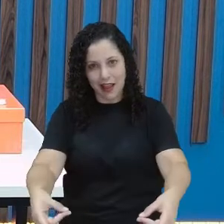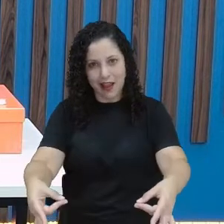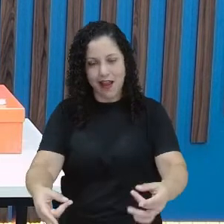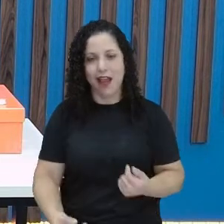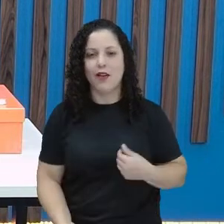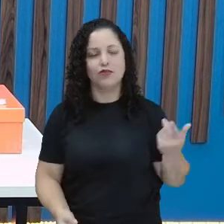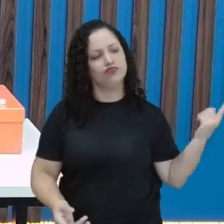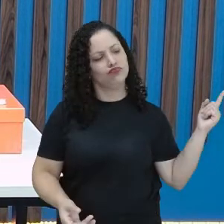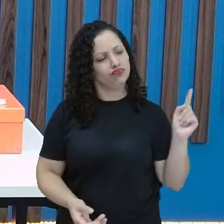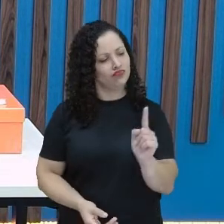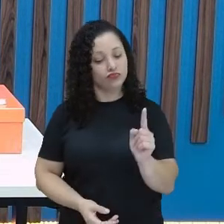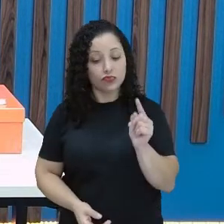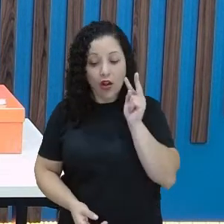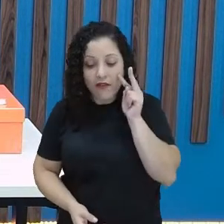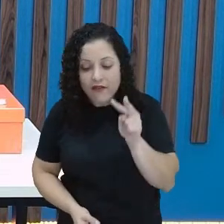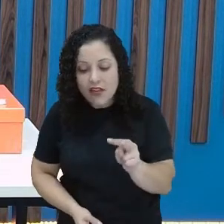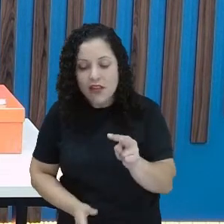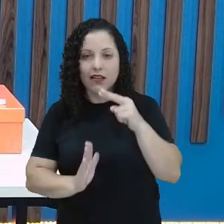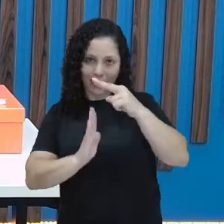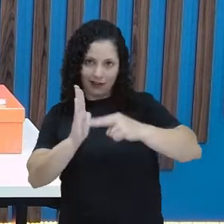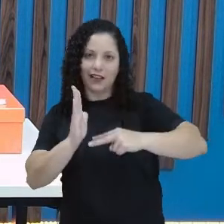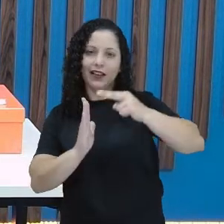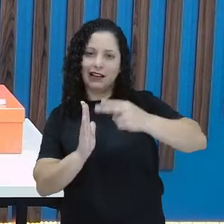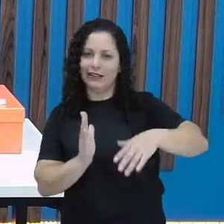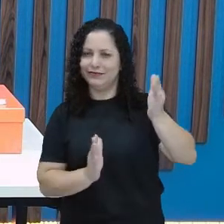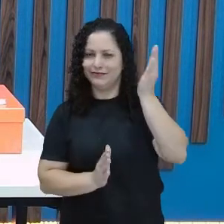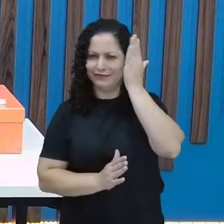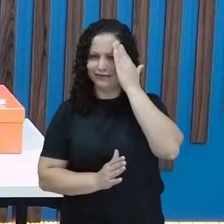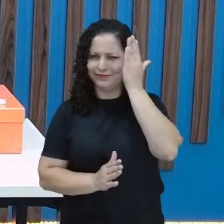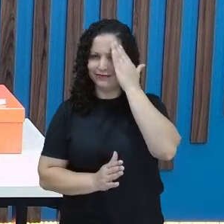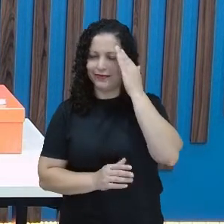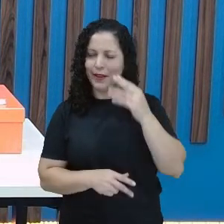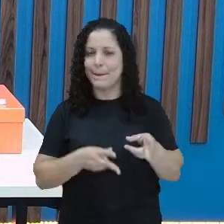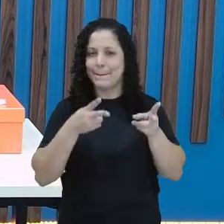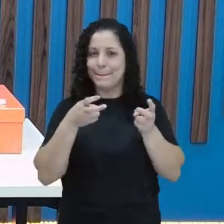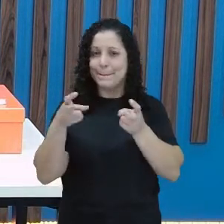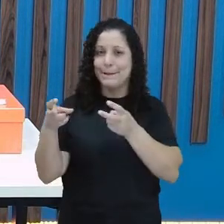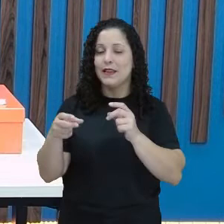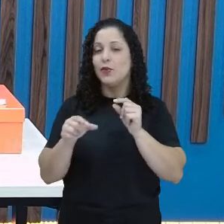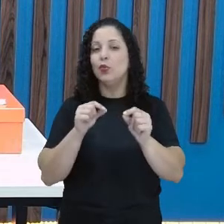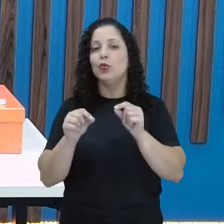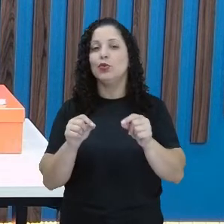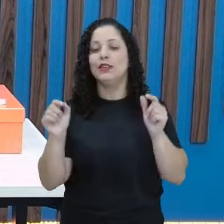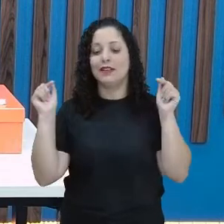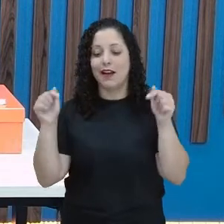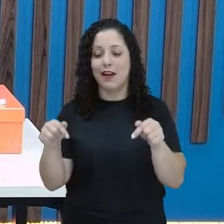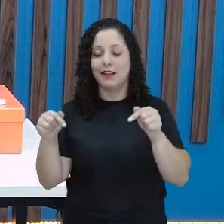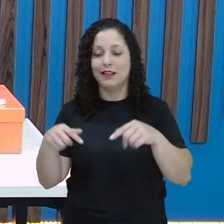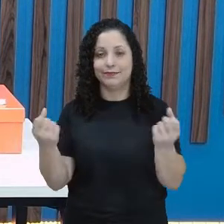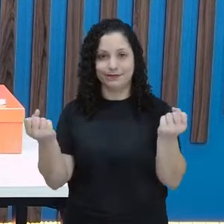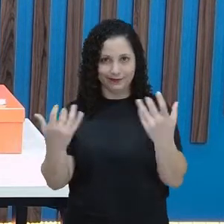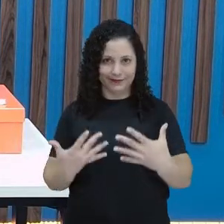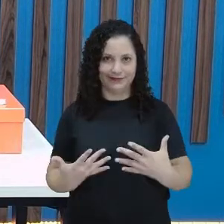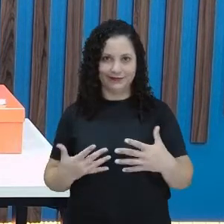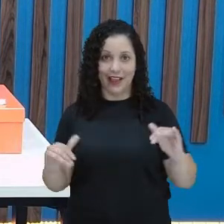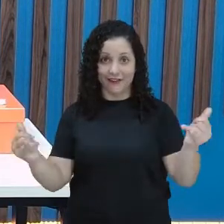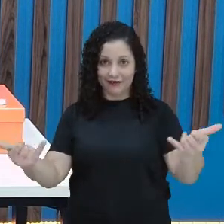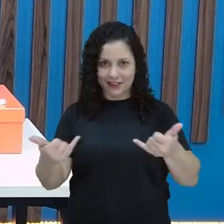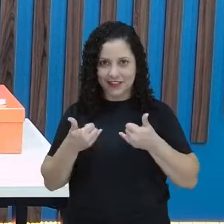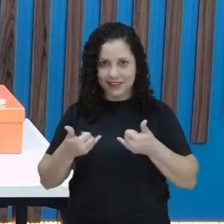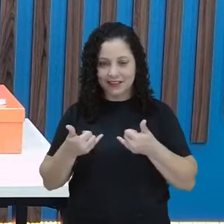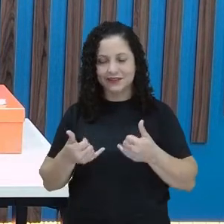quando você chegar, não é? Fazer a leitura dele e perceber o que é que tem ali para lhe comunicar.